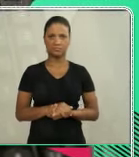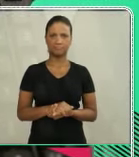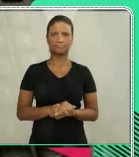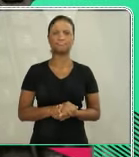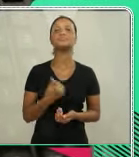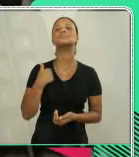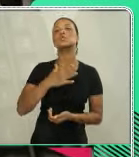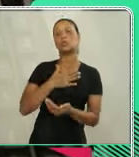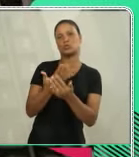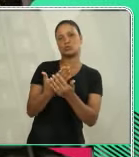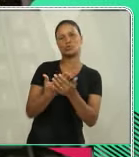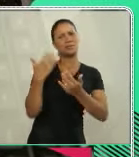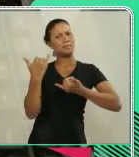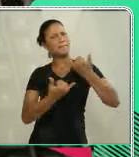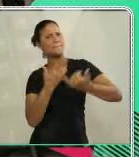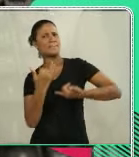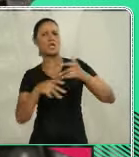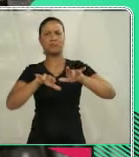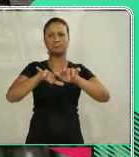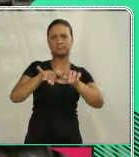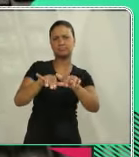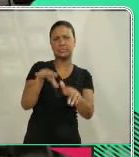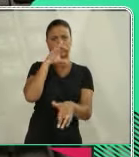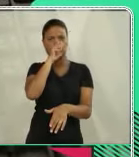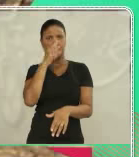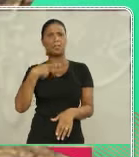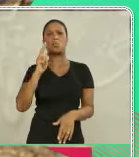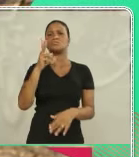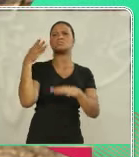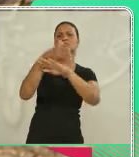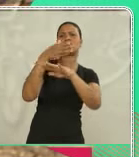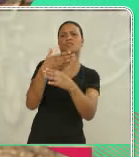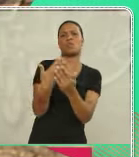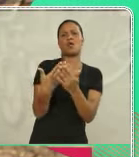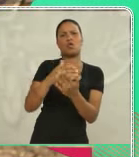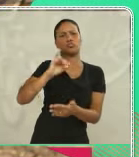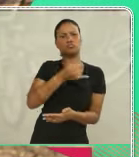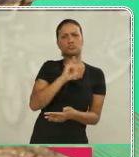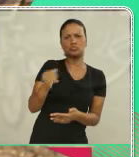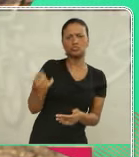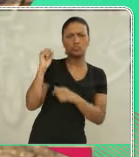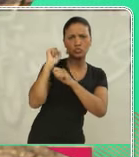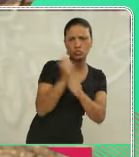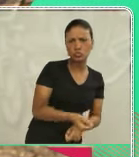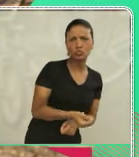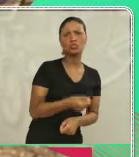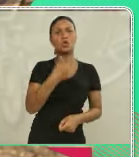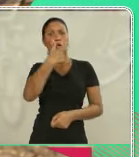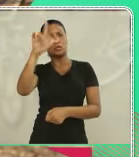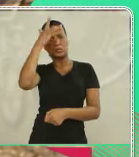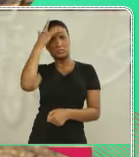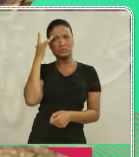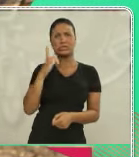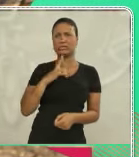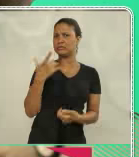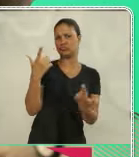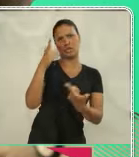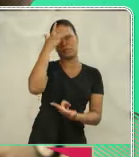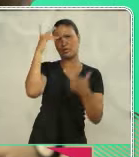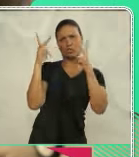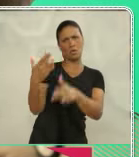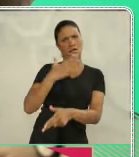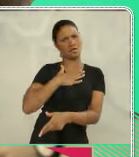de estudar, brincar, mexer no computador. Sábado eu sempre vou, assim, para a aula de judô.